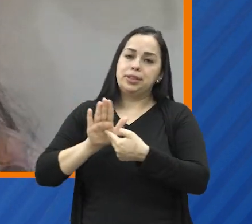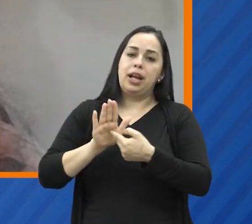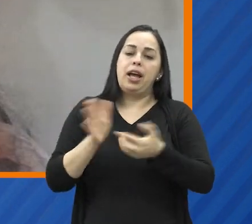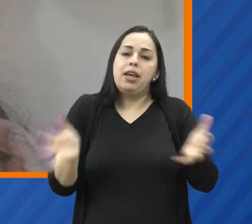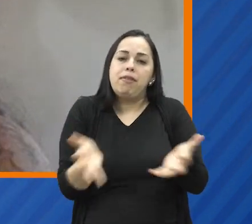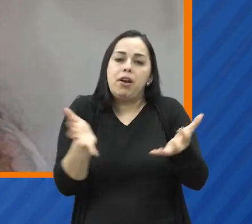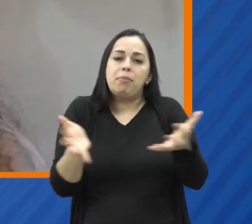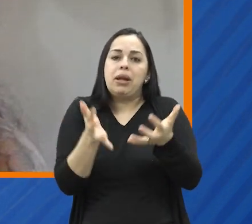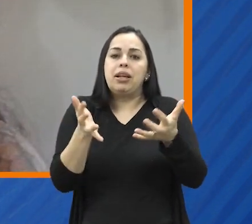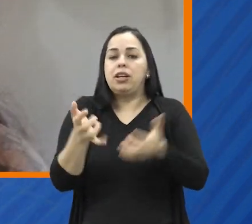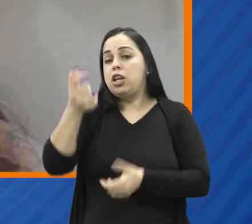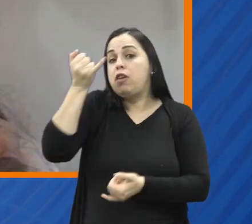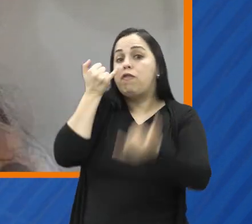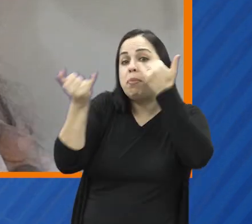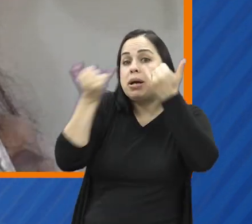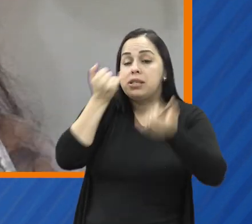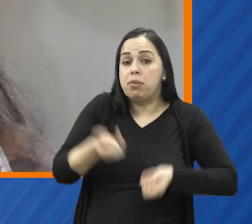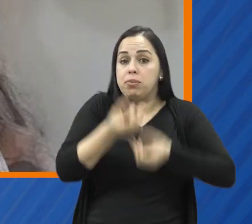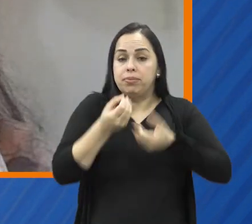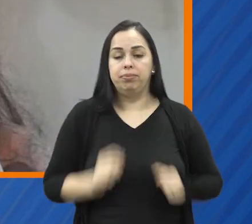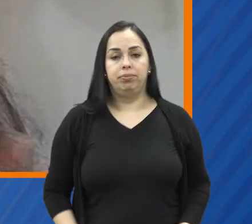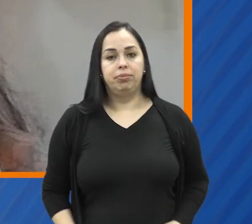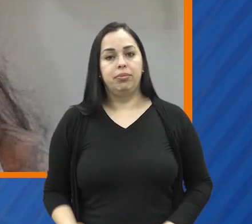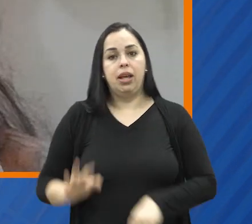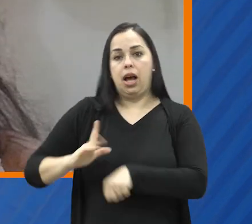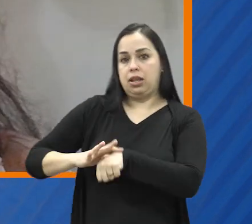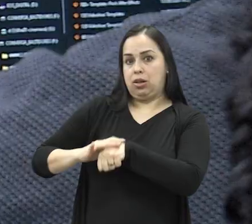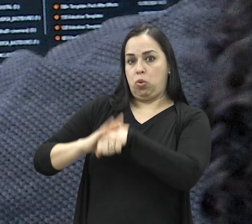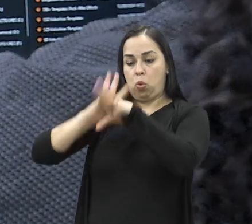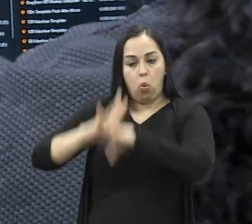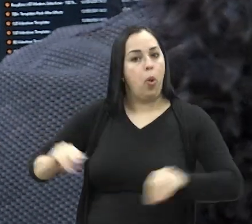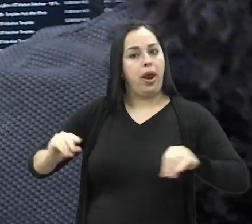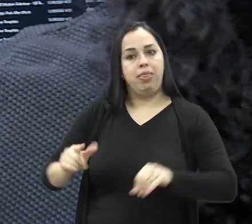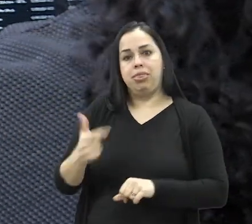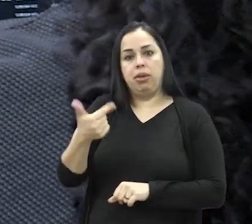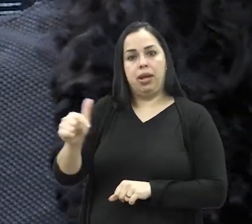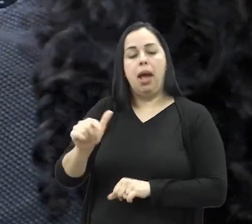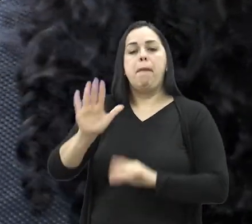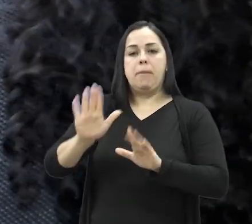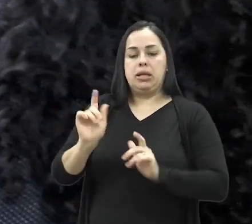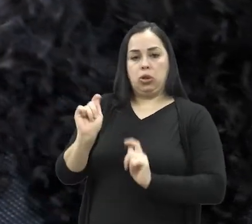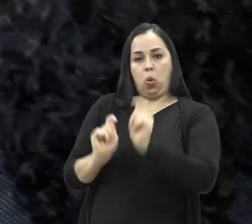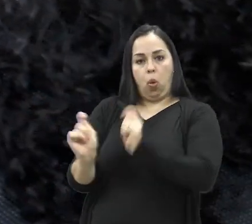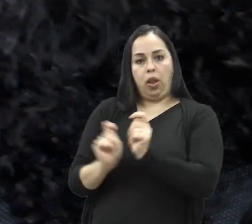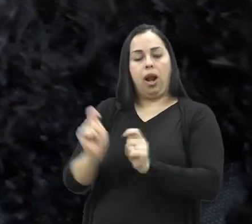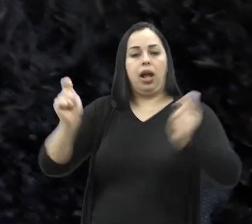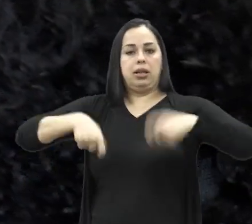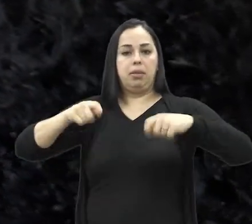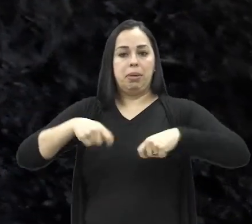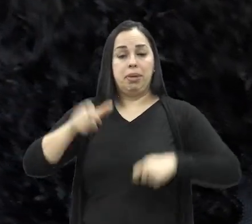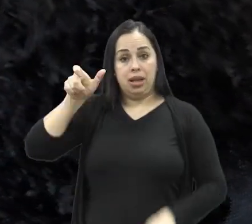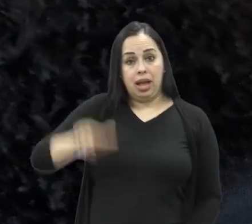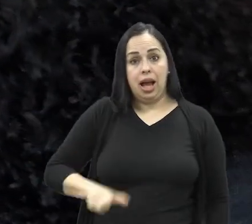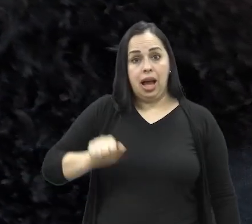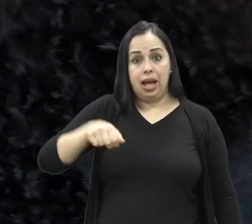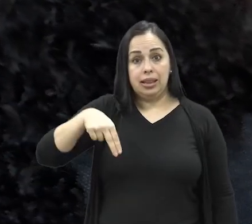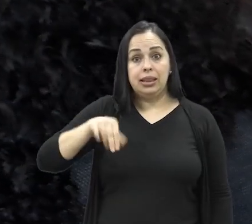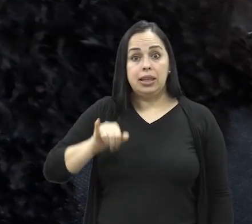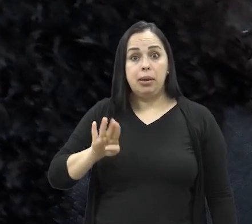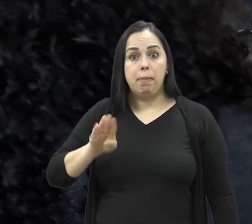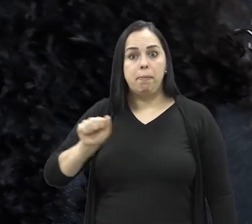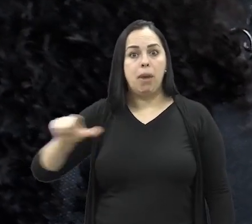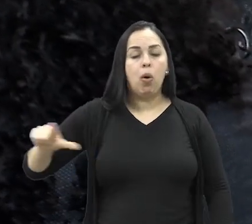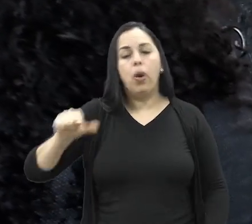cada vez mais trazidas e fomentadas nesses espaços também. As doenças crônicas não têm cura, mas podem ser controladas.